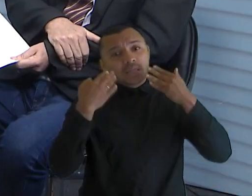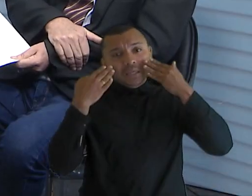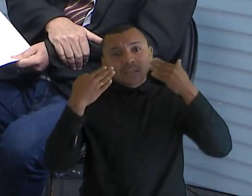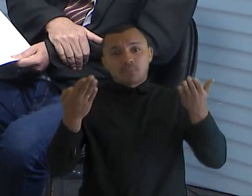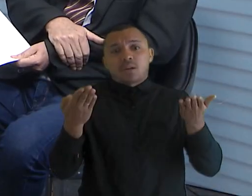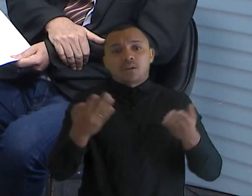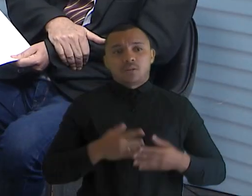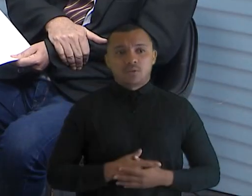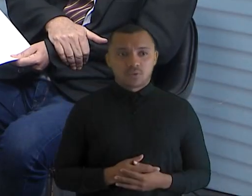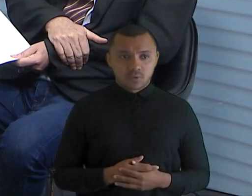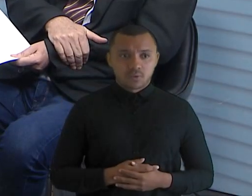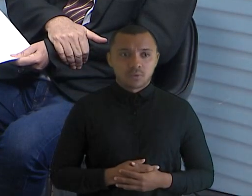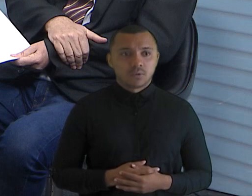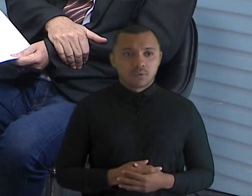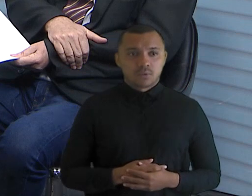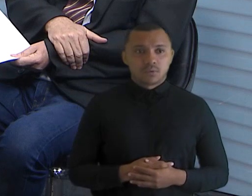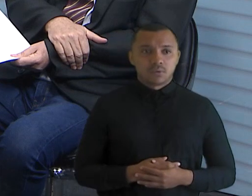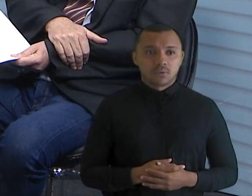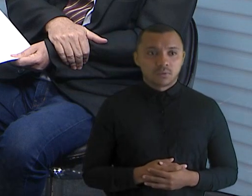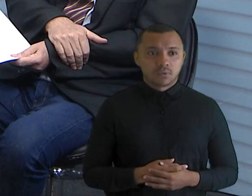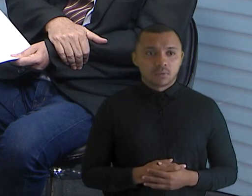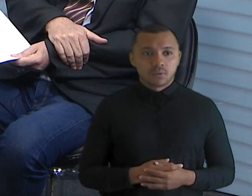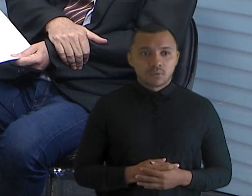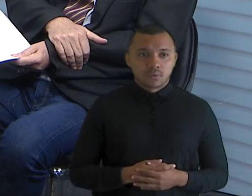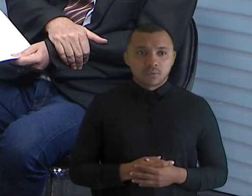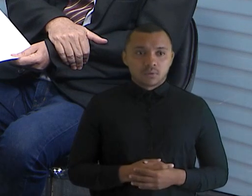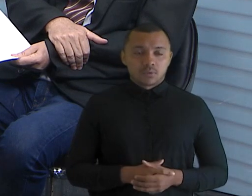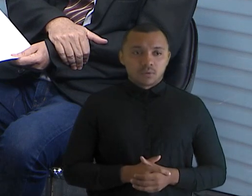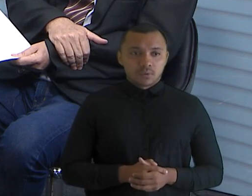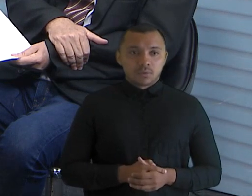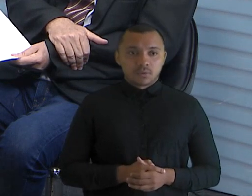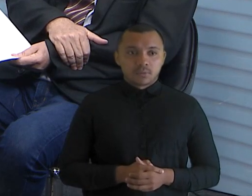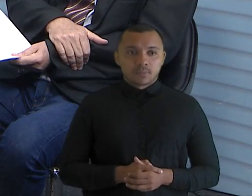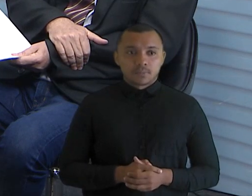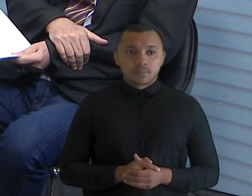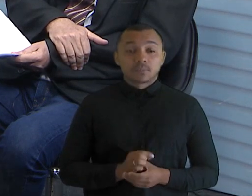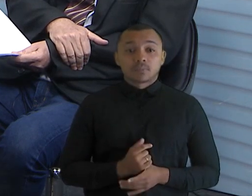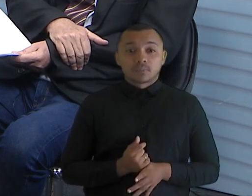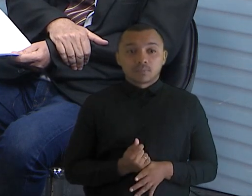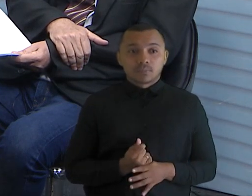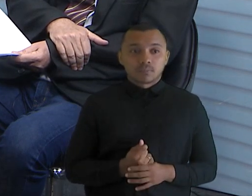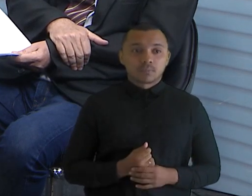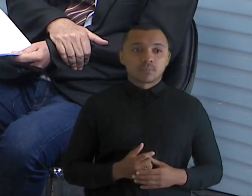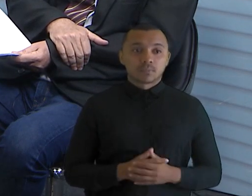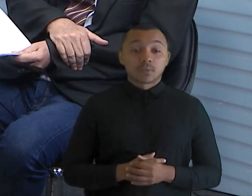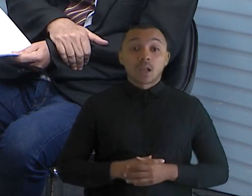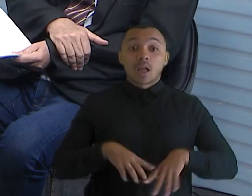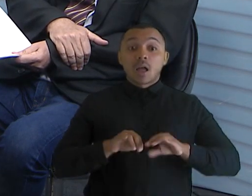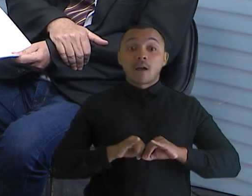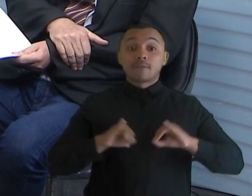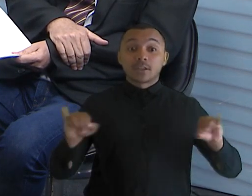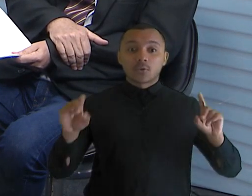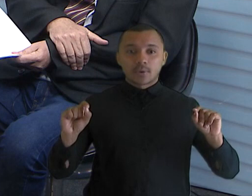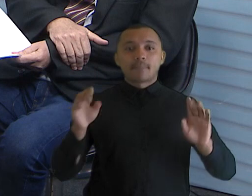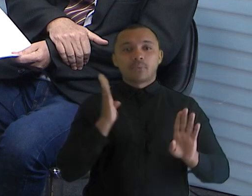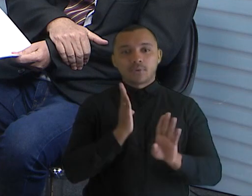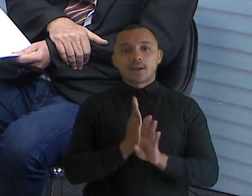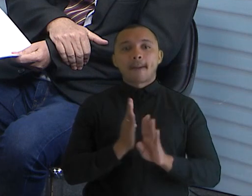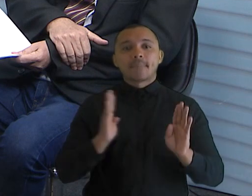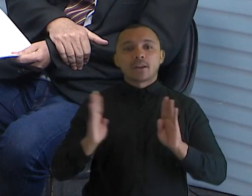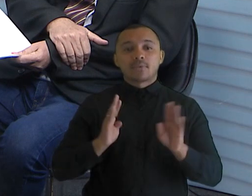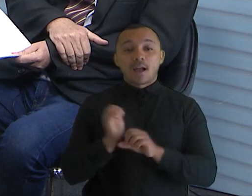vai, por que é que ela está indo lá, naquele município. E isso é uma coisa que eu queria aproveitar o espaço para deixar bem claro, até porque é um ano eleitoral